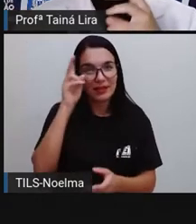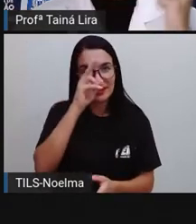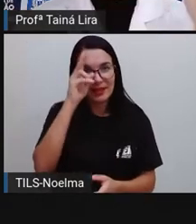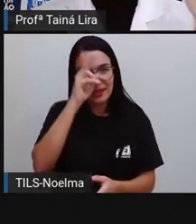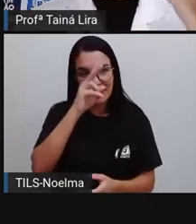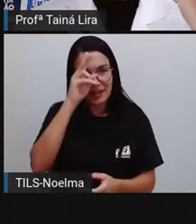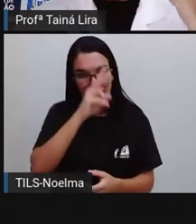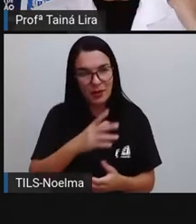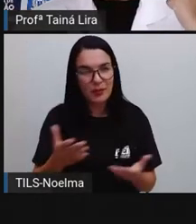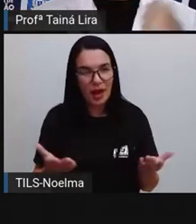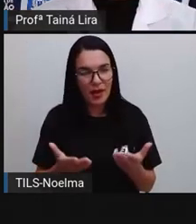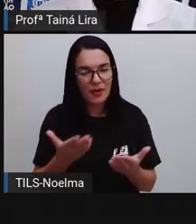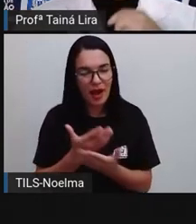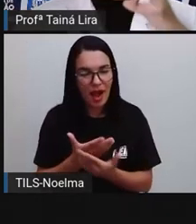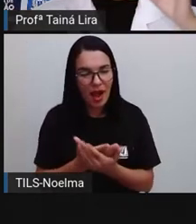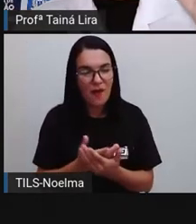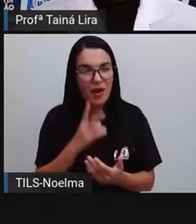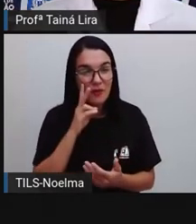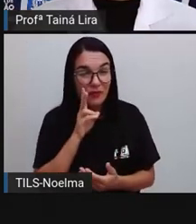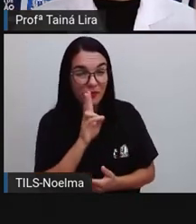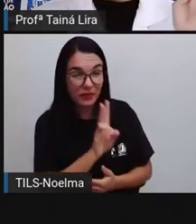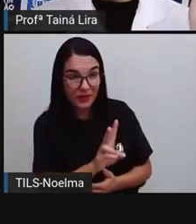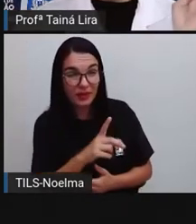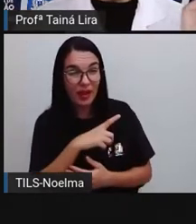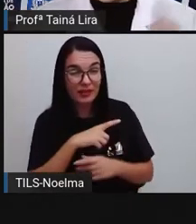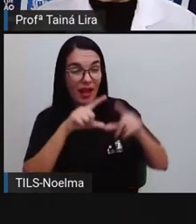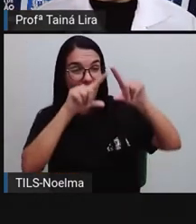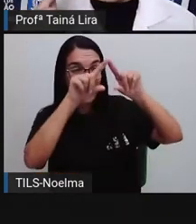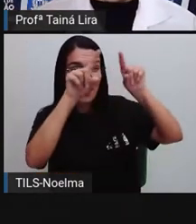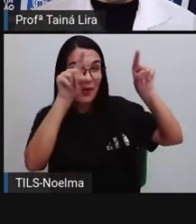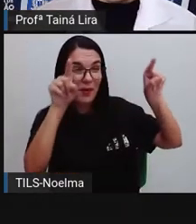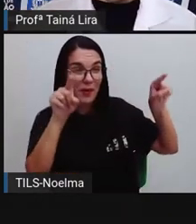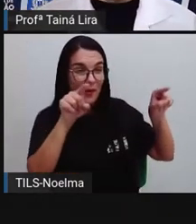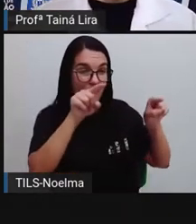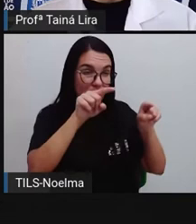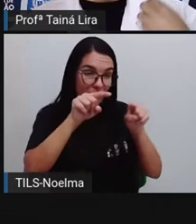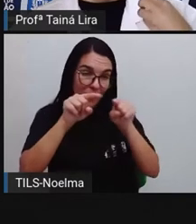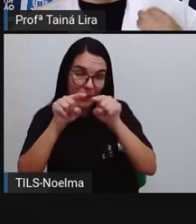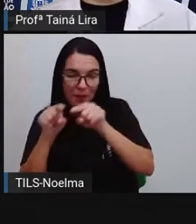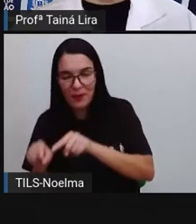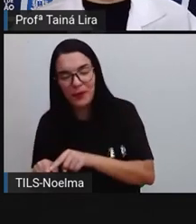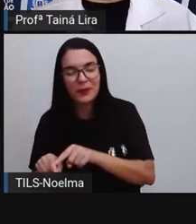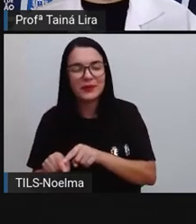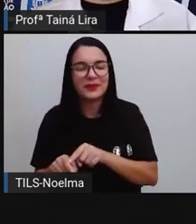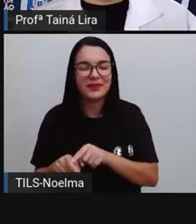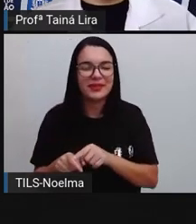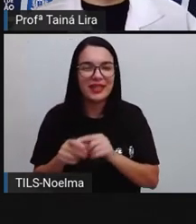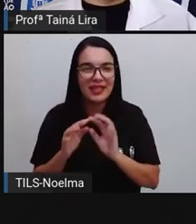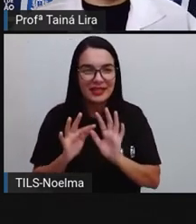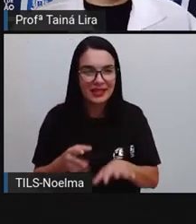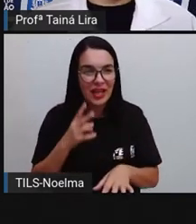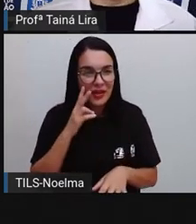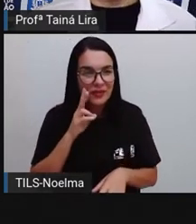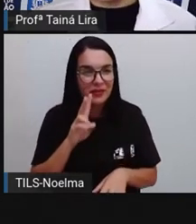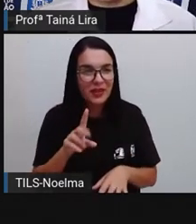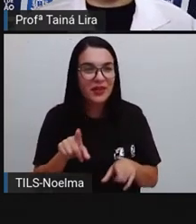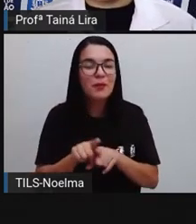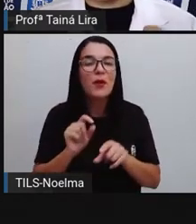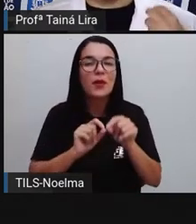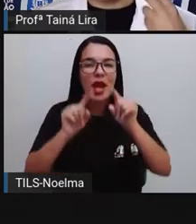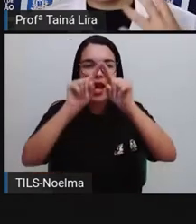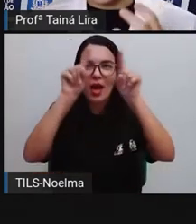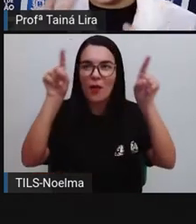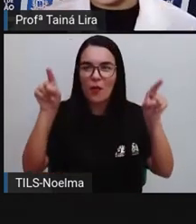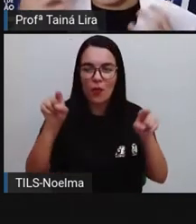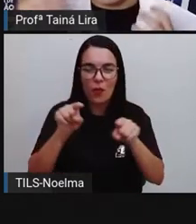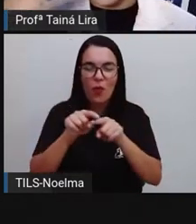Pró, nessa aula mesmo, a Pró trouxe balão lá no início da aula. Já observaram que o balão é redondinho? Por quê? Porque